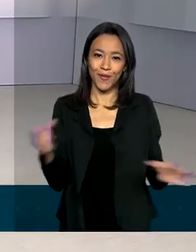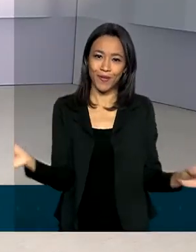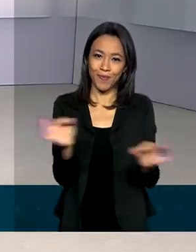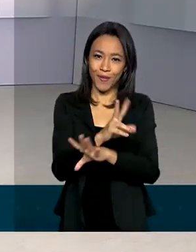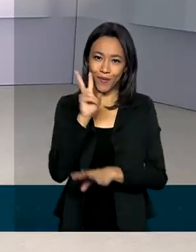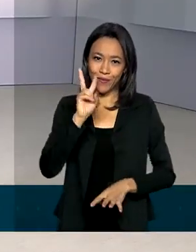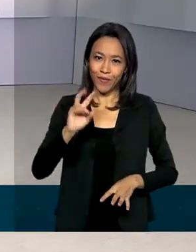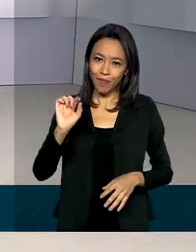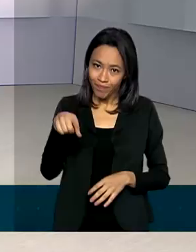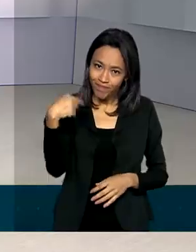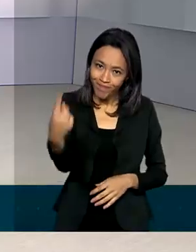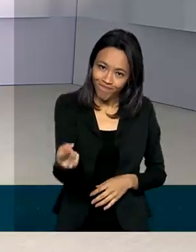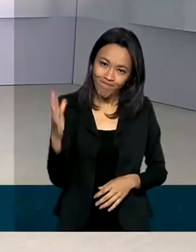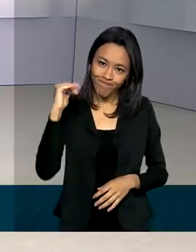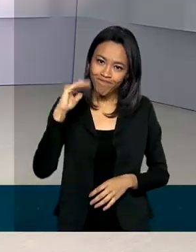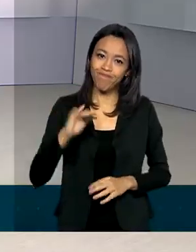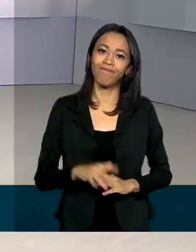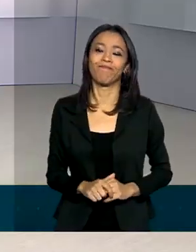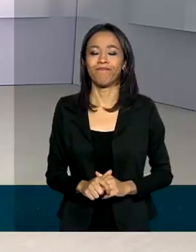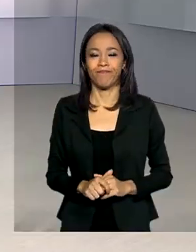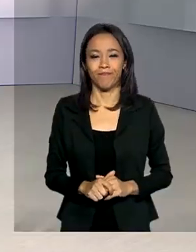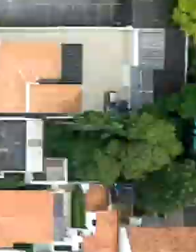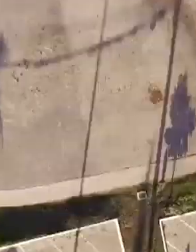aqui. Nos vemos na próxima edição. Até lá! .